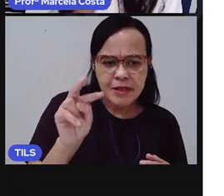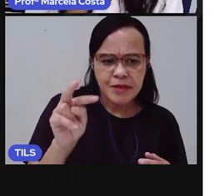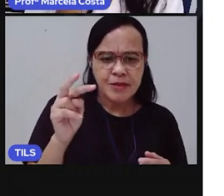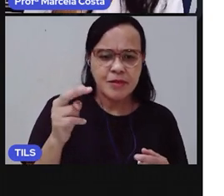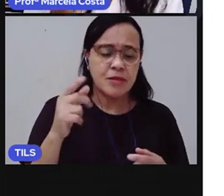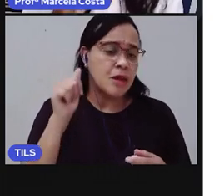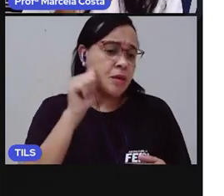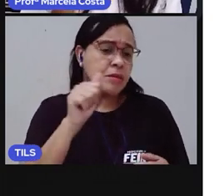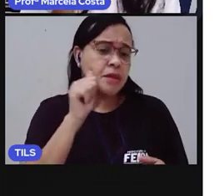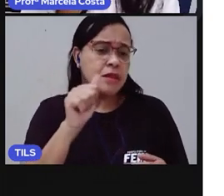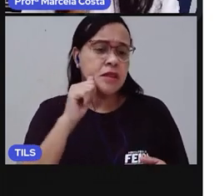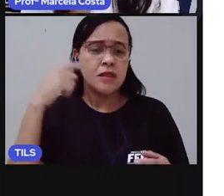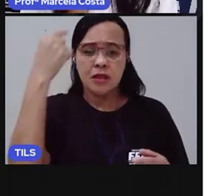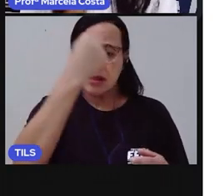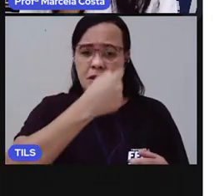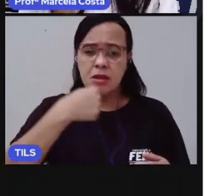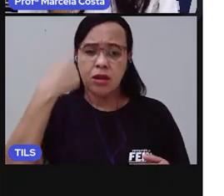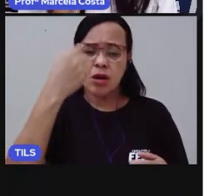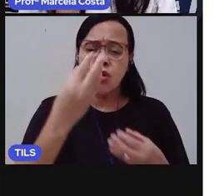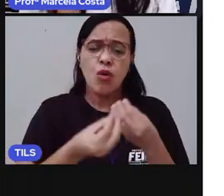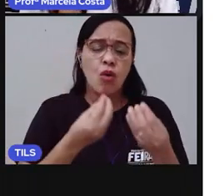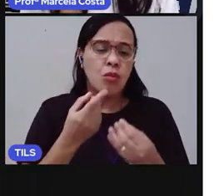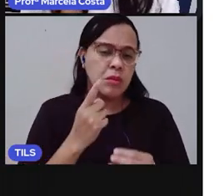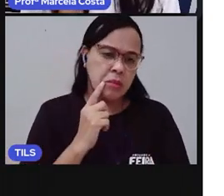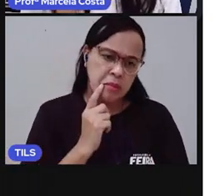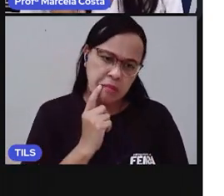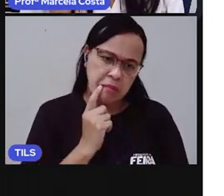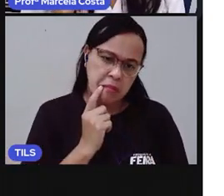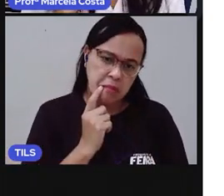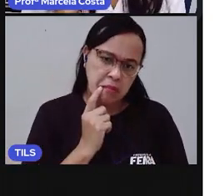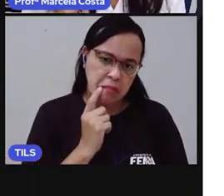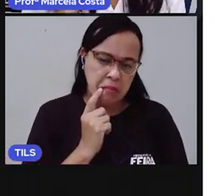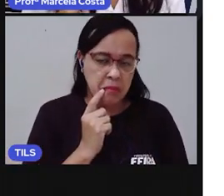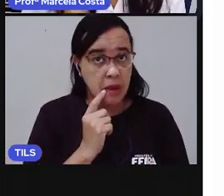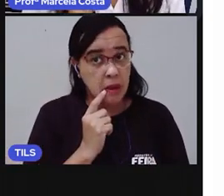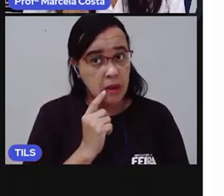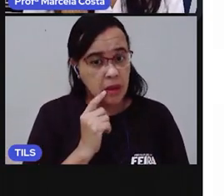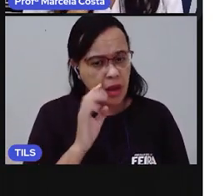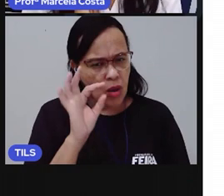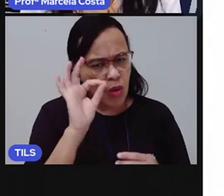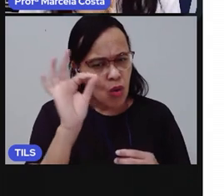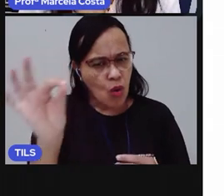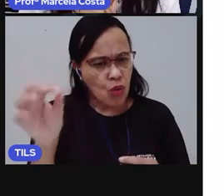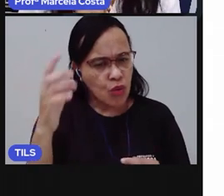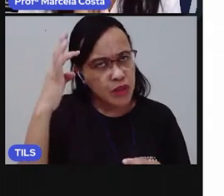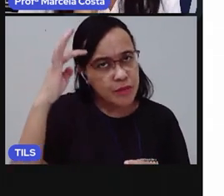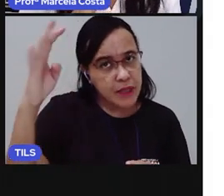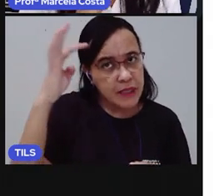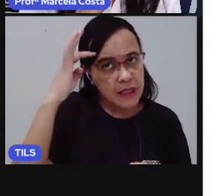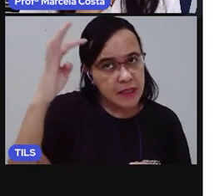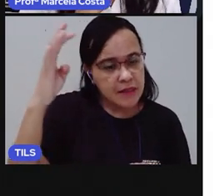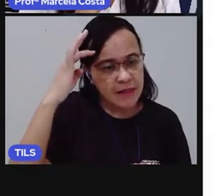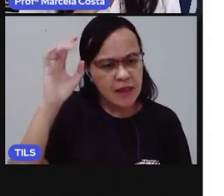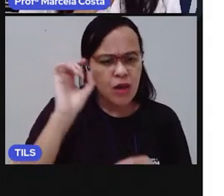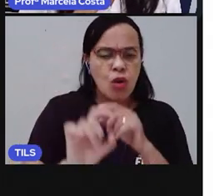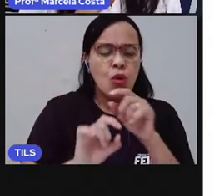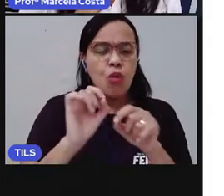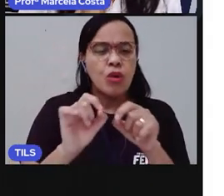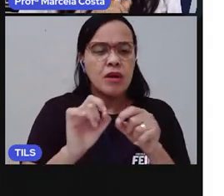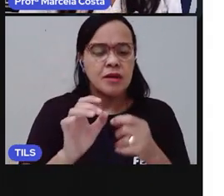Com o dedinho assim na boca, né? Com esse olhar meio distante. Parece que ela tá um pouco pensativa.